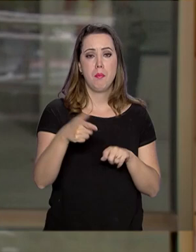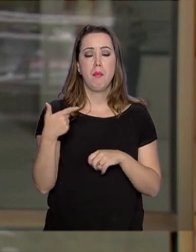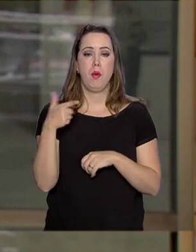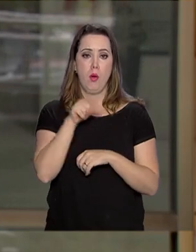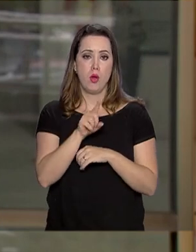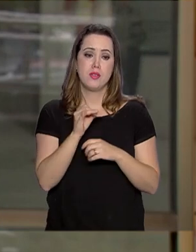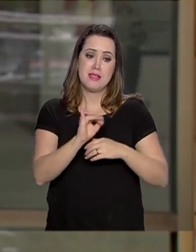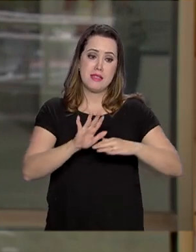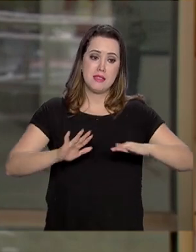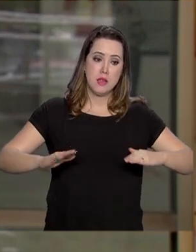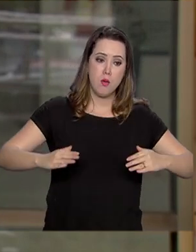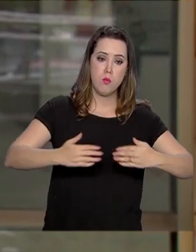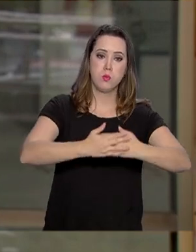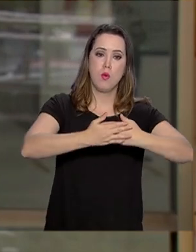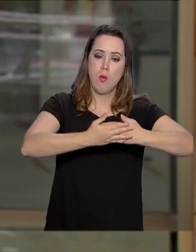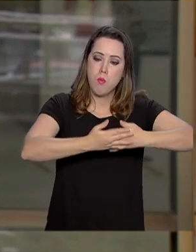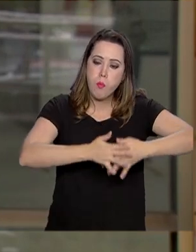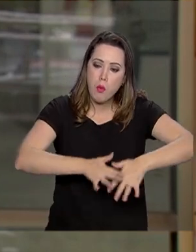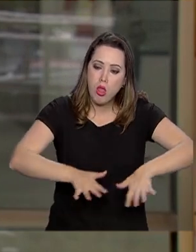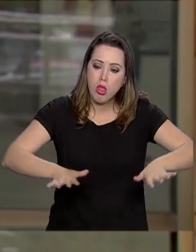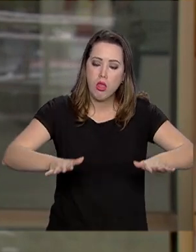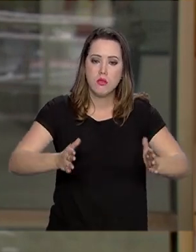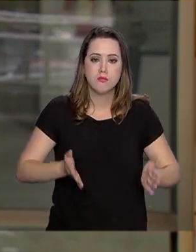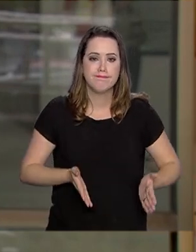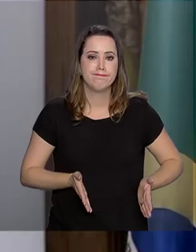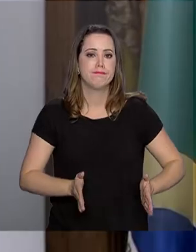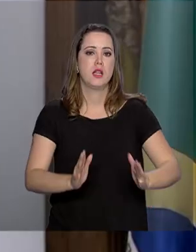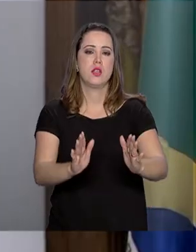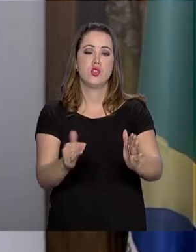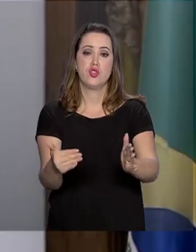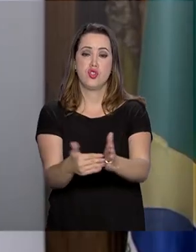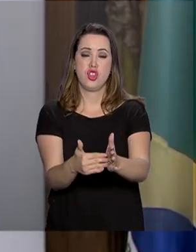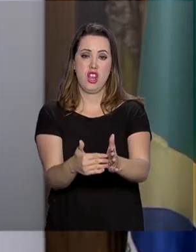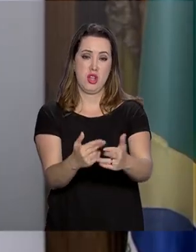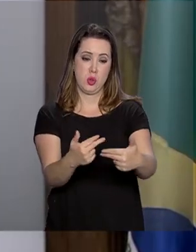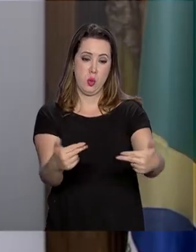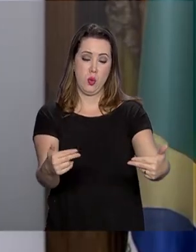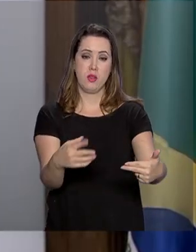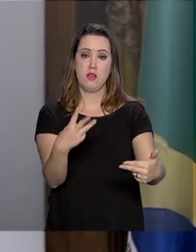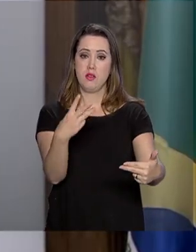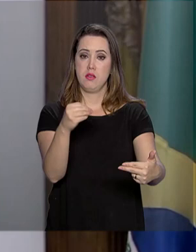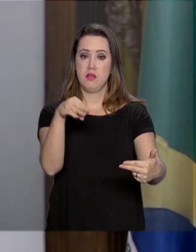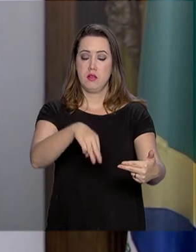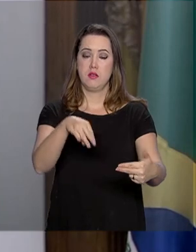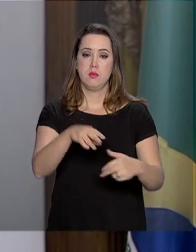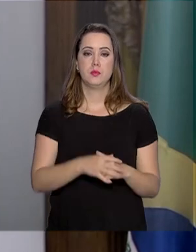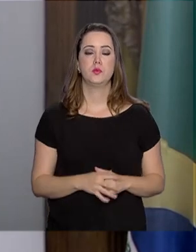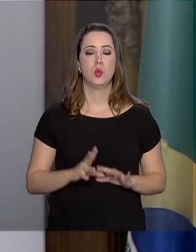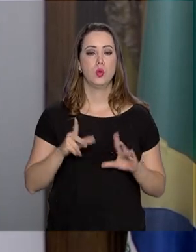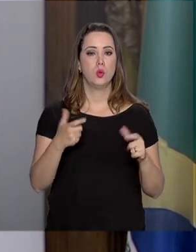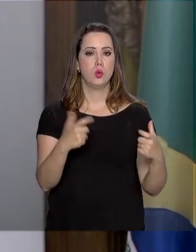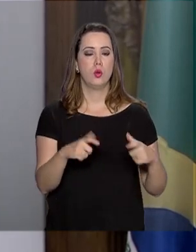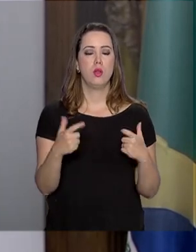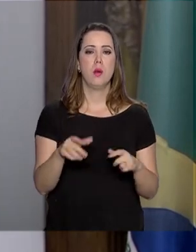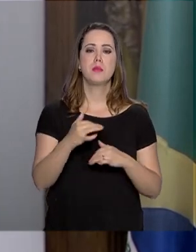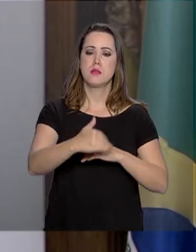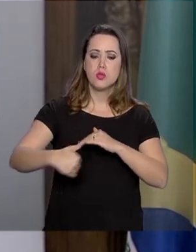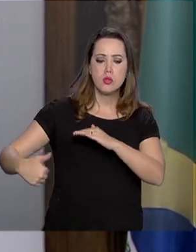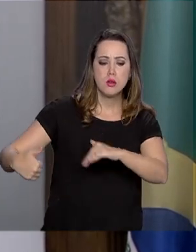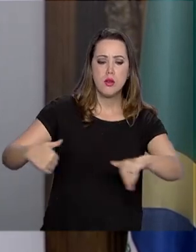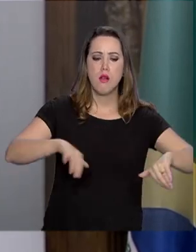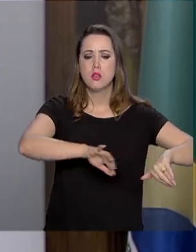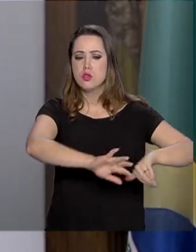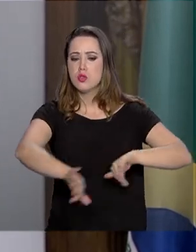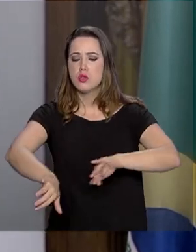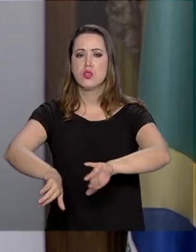atingida por eventual inundação em até 30 minutos. Toda barragem de alteamento é montante, imediatamente tem que fazer remoção